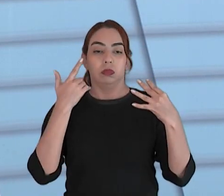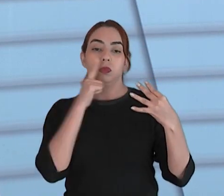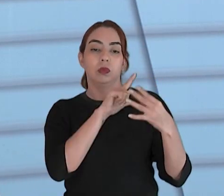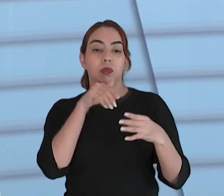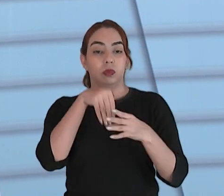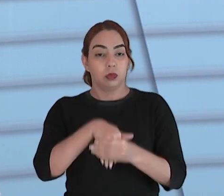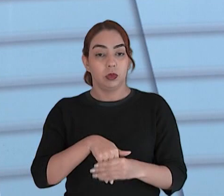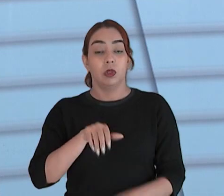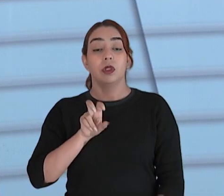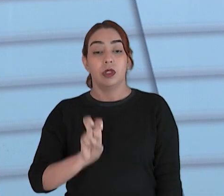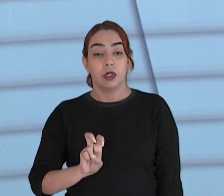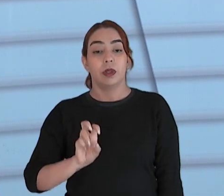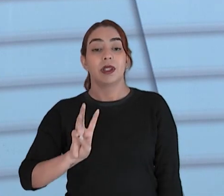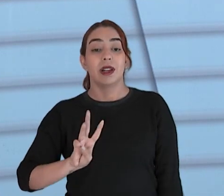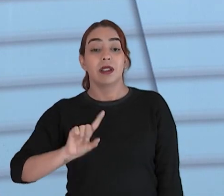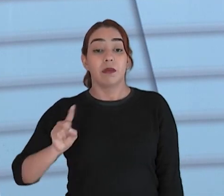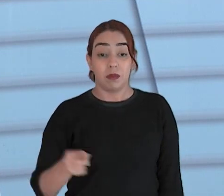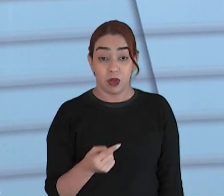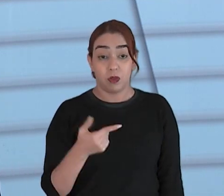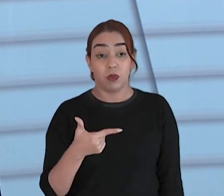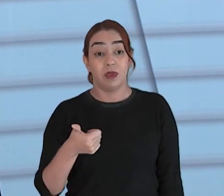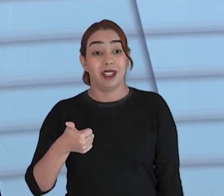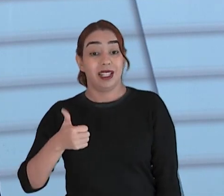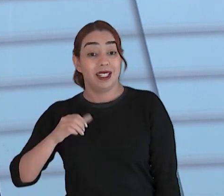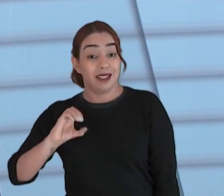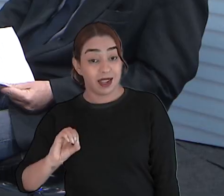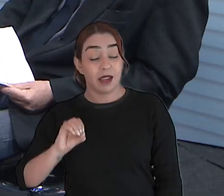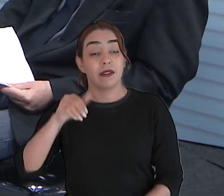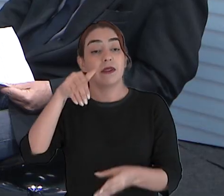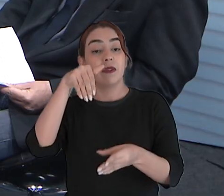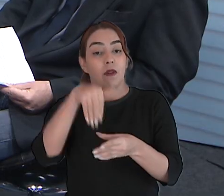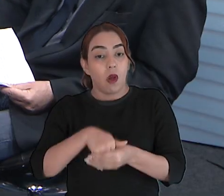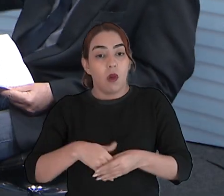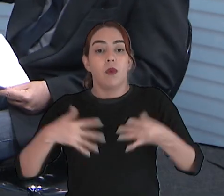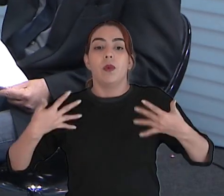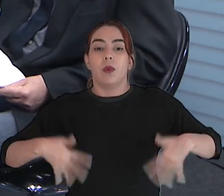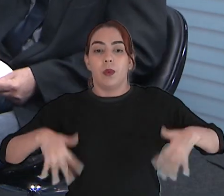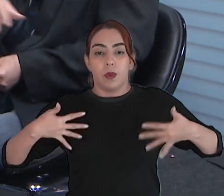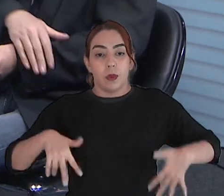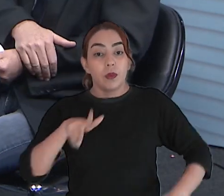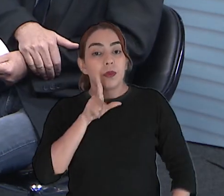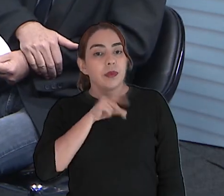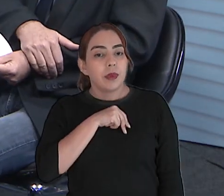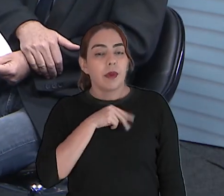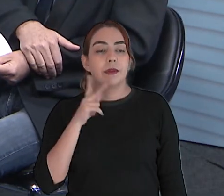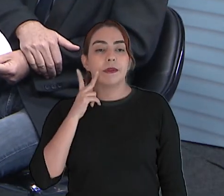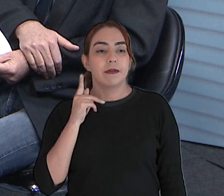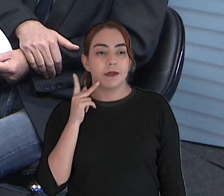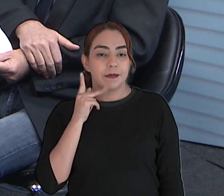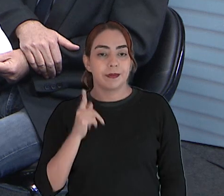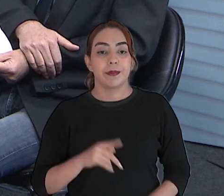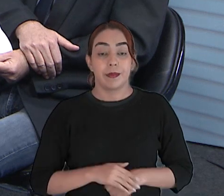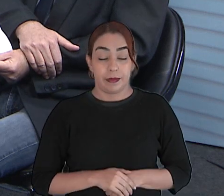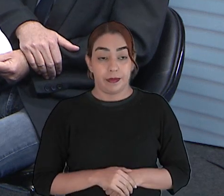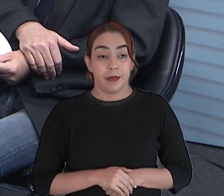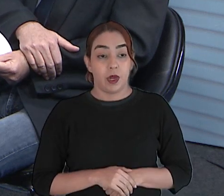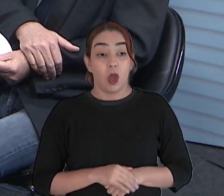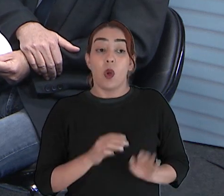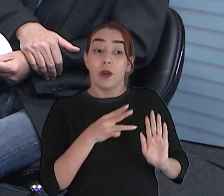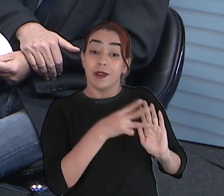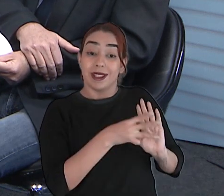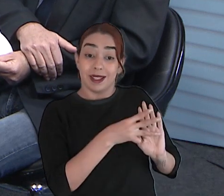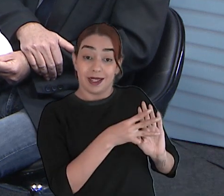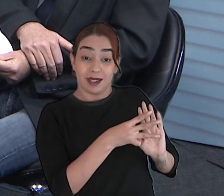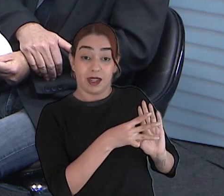53.210 votos. Sim, 53.210 em Fortaleza. Em Fortaleza. Eu fui o terceiro deputado mais